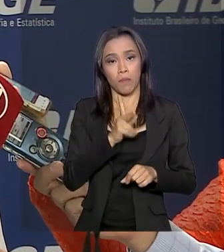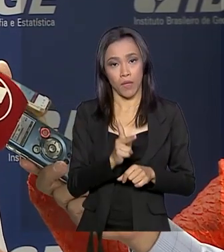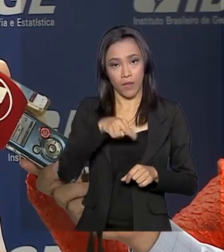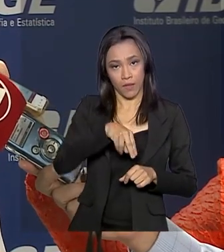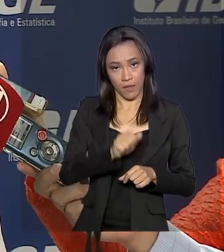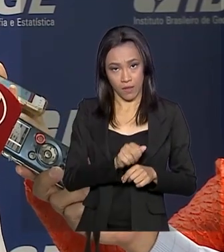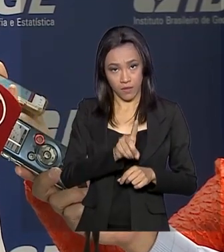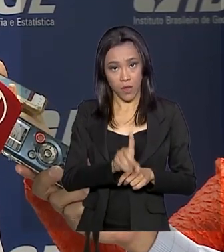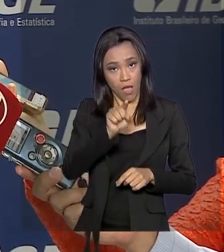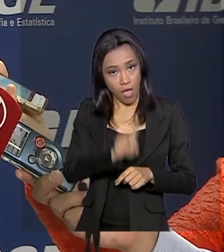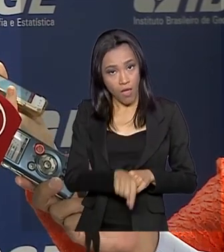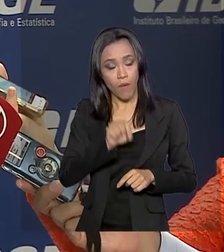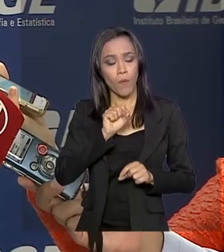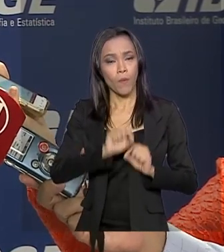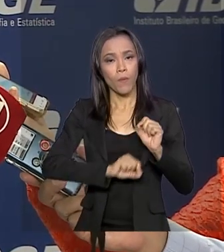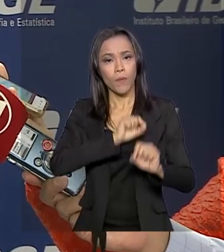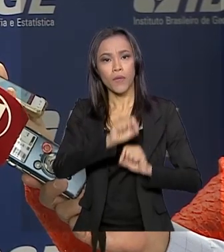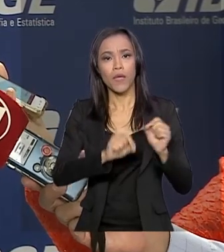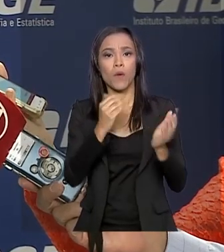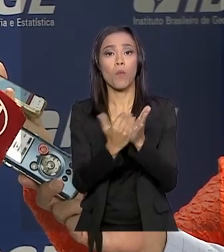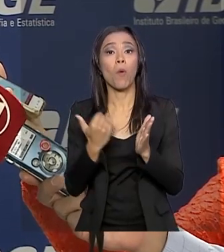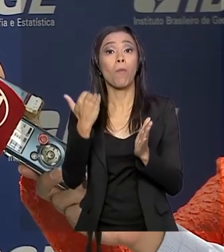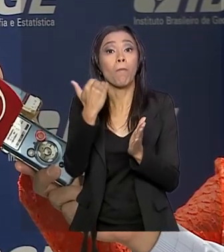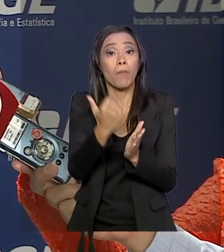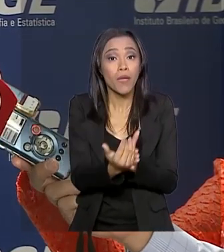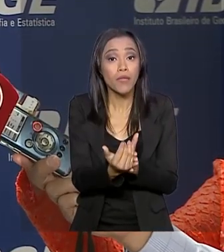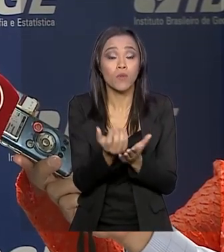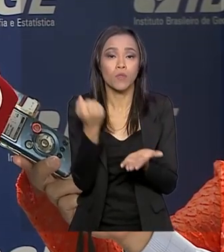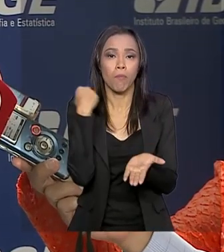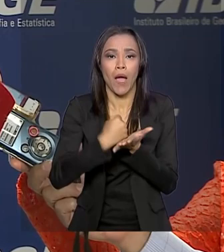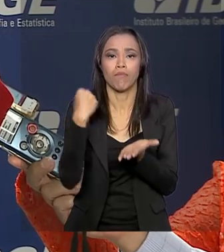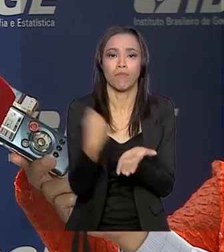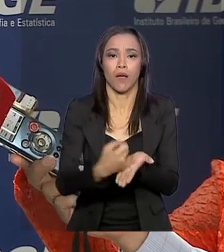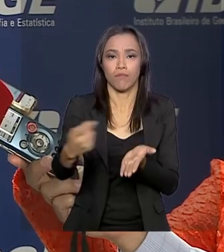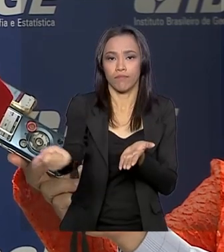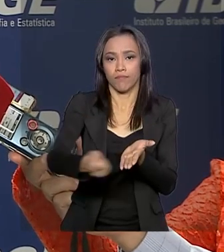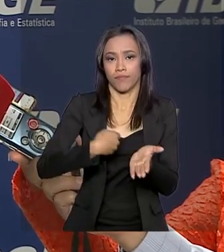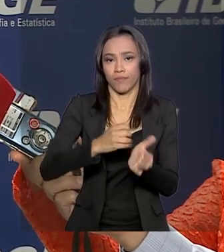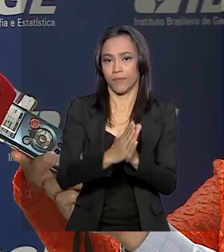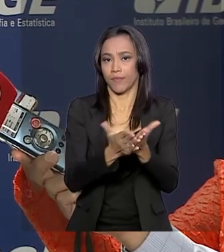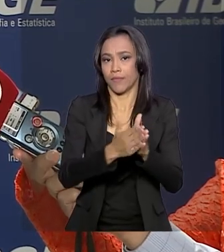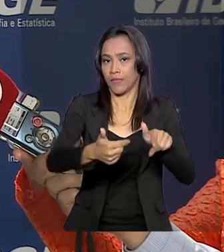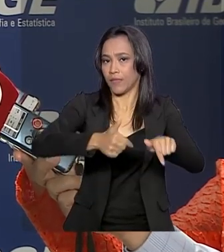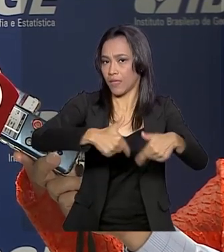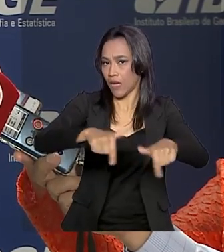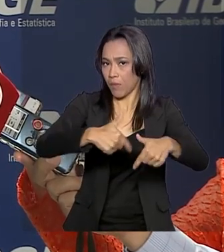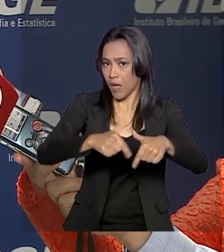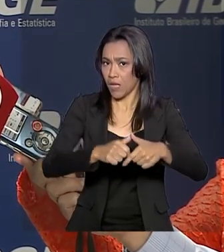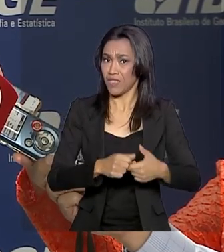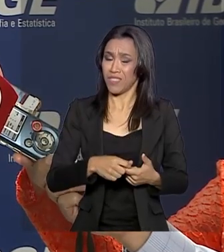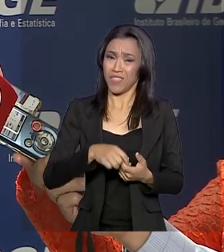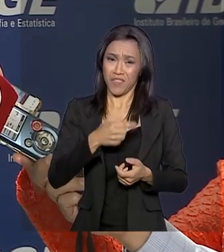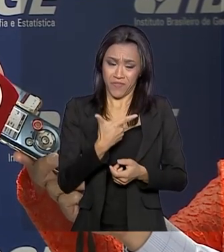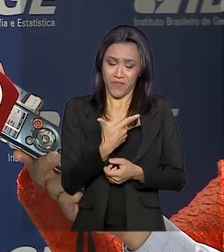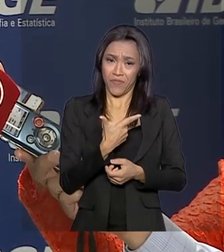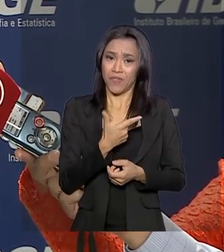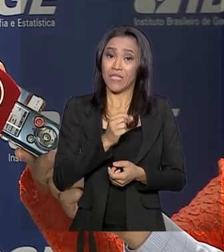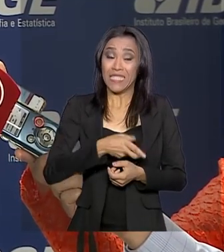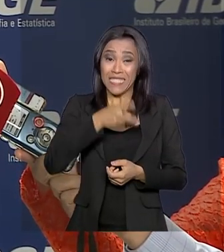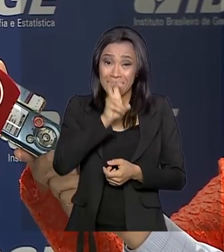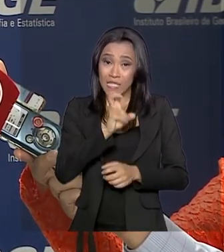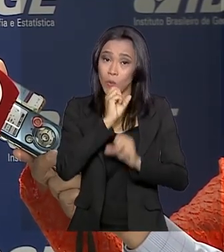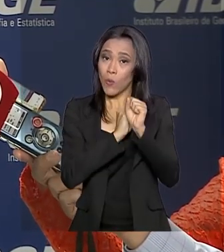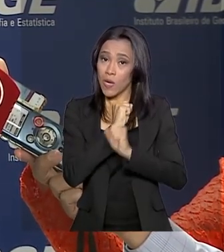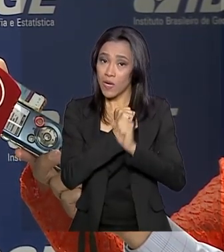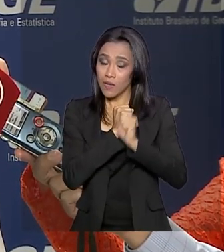é o aumento expressivo da carteira de trabalho na comparação trimestral. Depois de 20 trimestres, ou seja, depois de 5